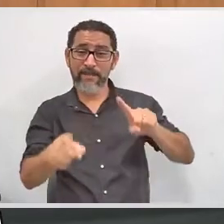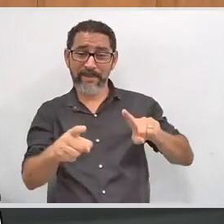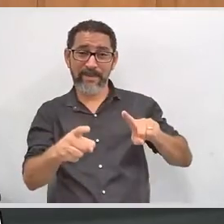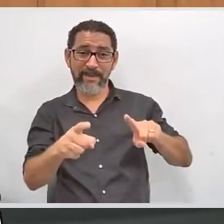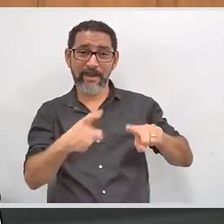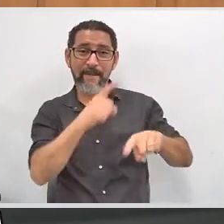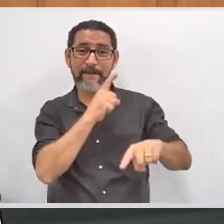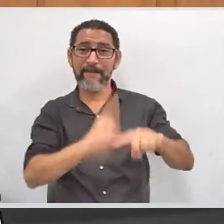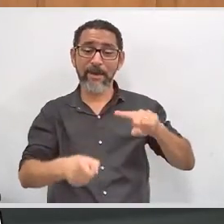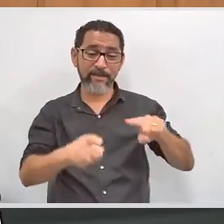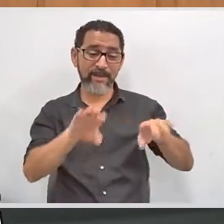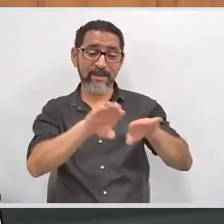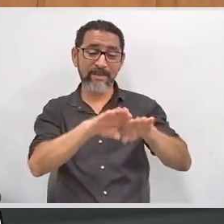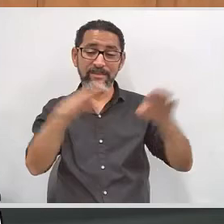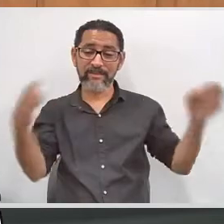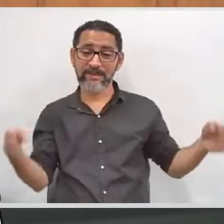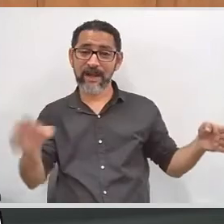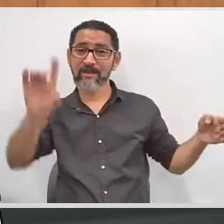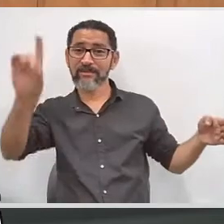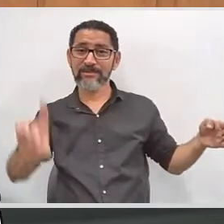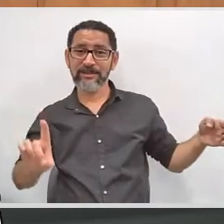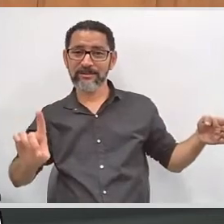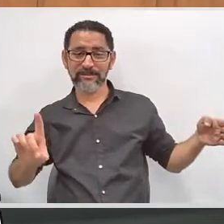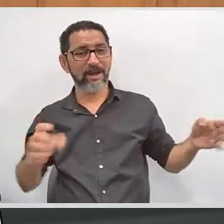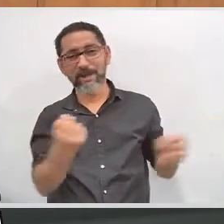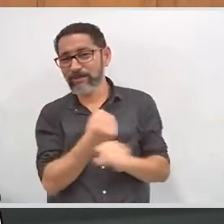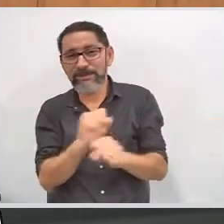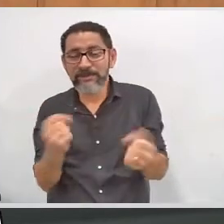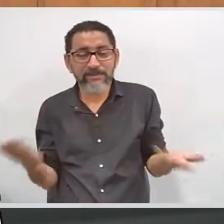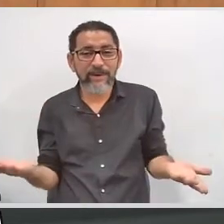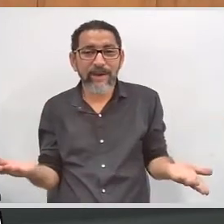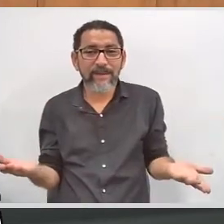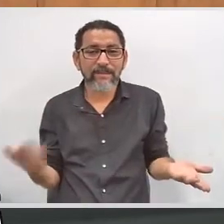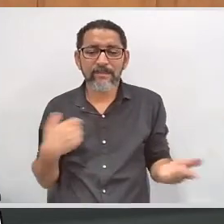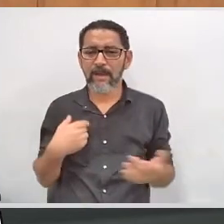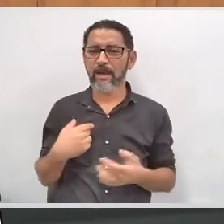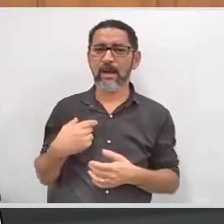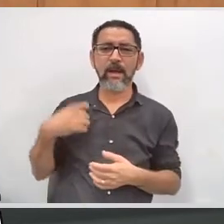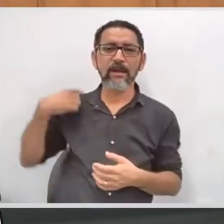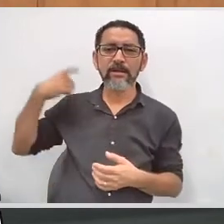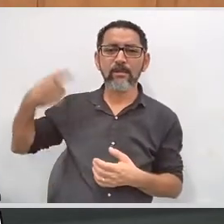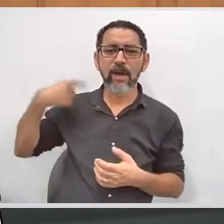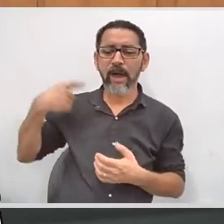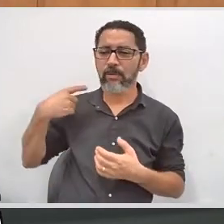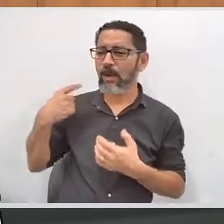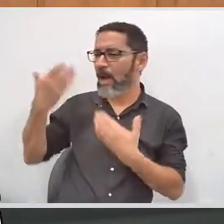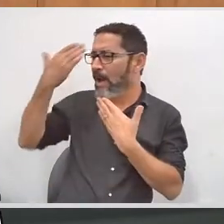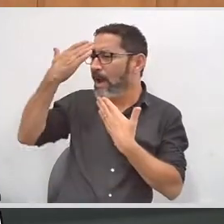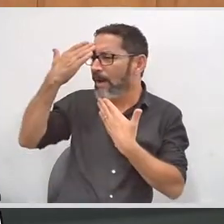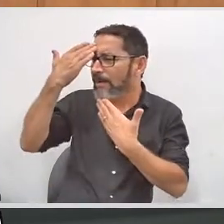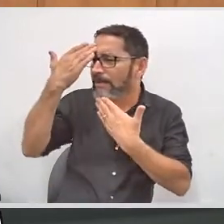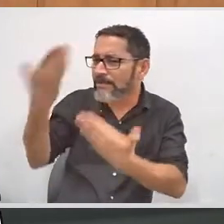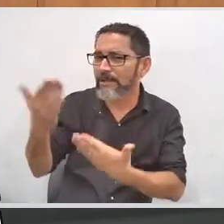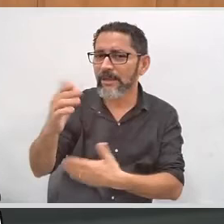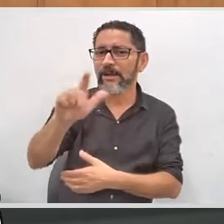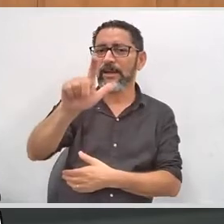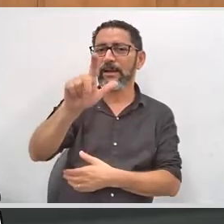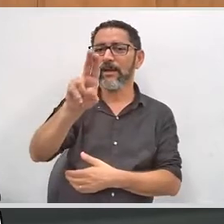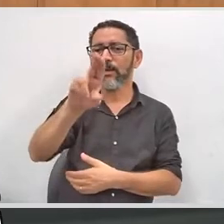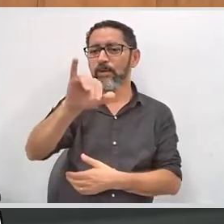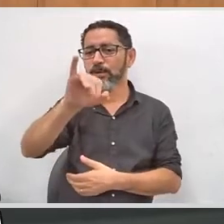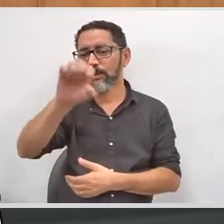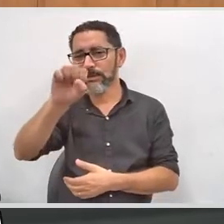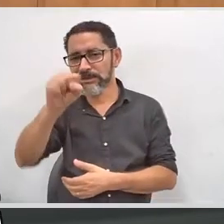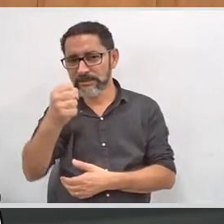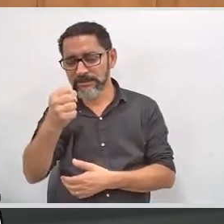deficiência ser mesários plenamente possível. Eu quero agradecer à Luísa de Belo Horizonte e também ao Luís pelas duas